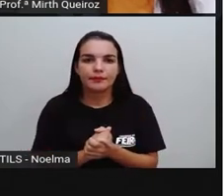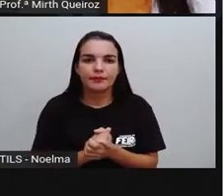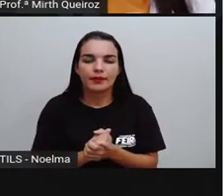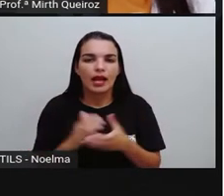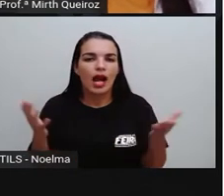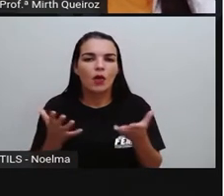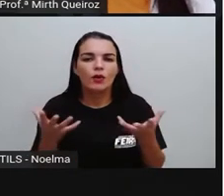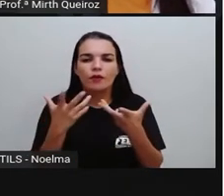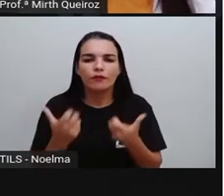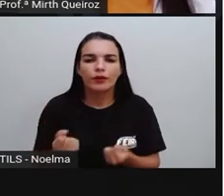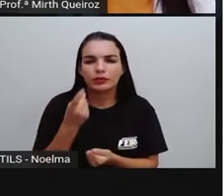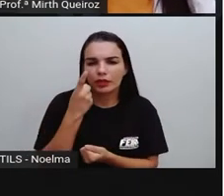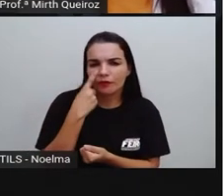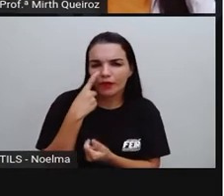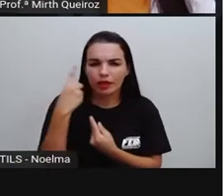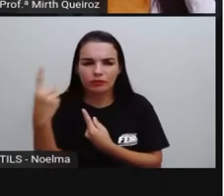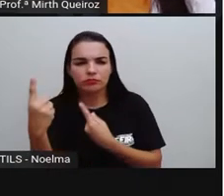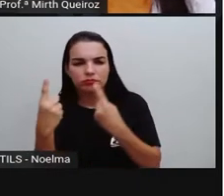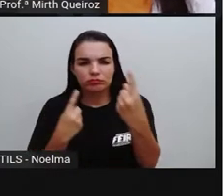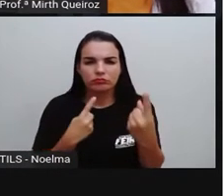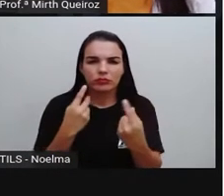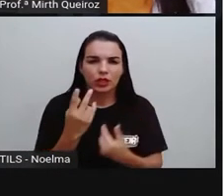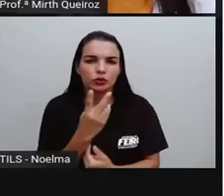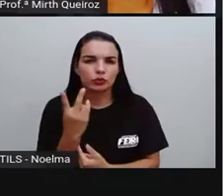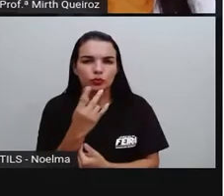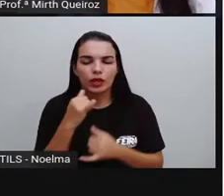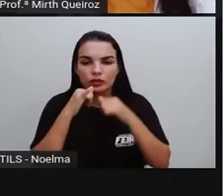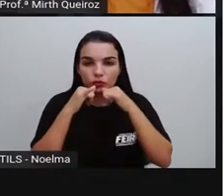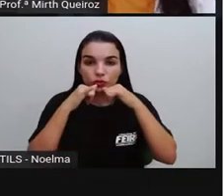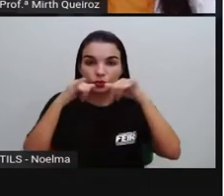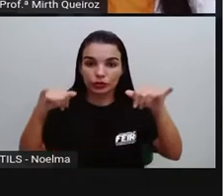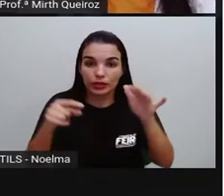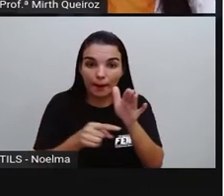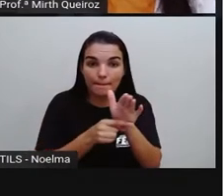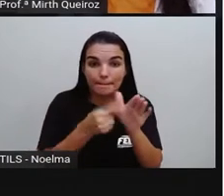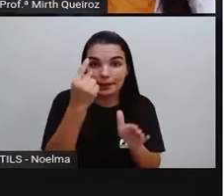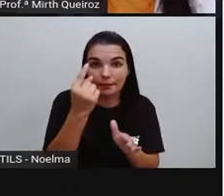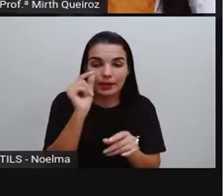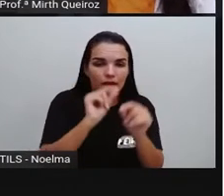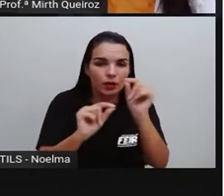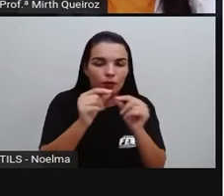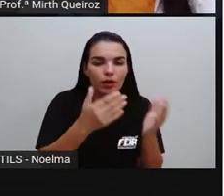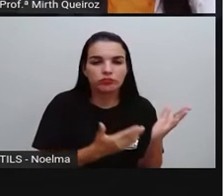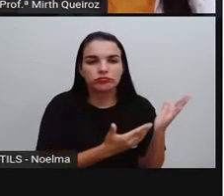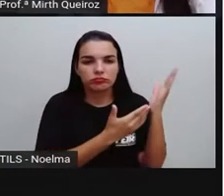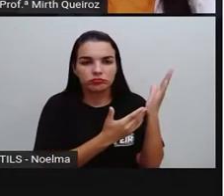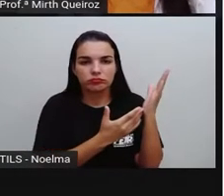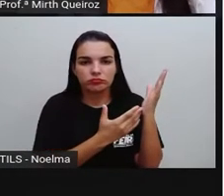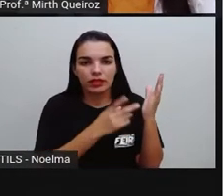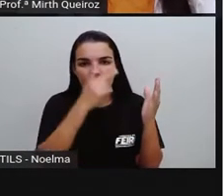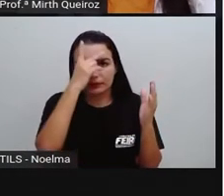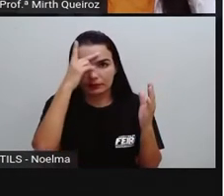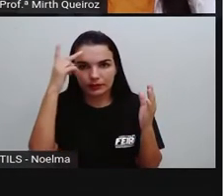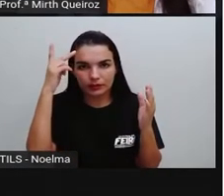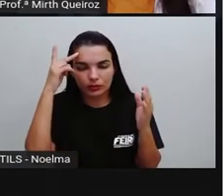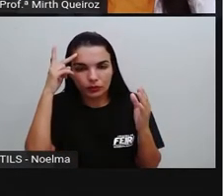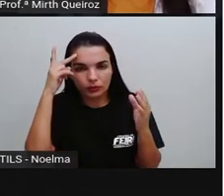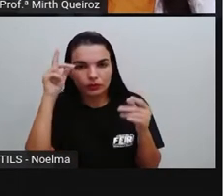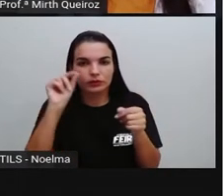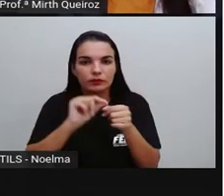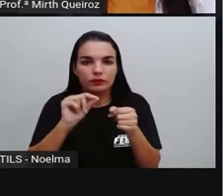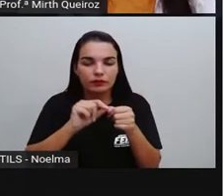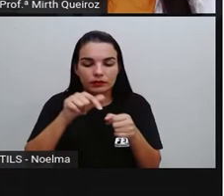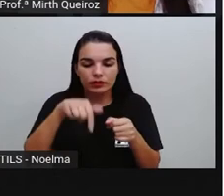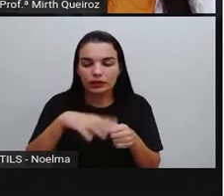E aí nós vamos avaliar aqui duas notícias. A primeira notícia que nós temos aqui são sobre as ações realizadas